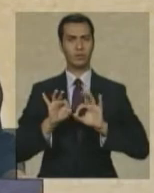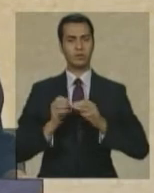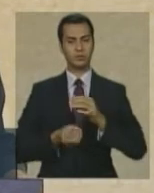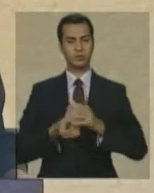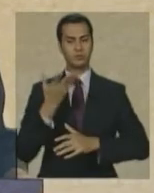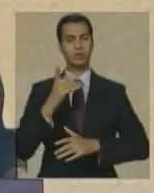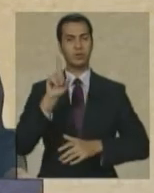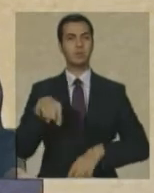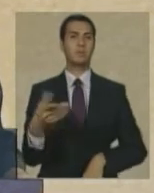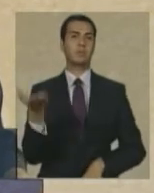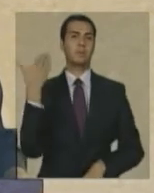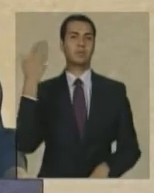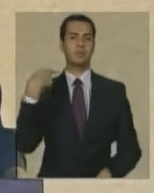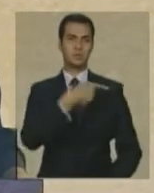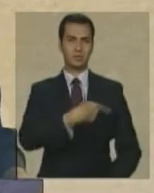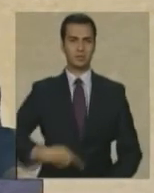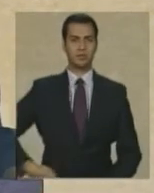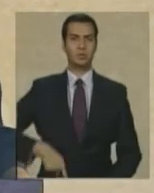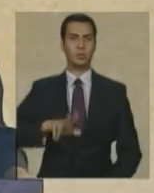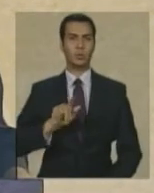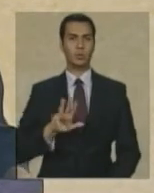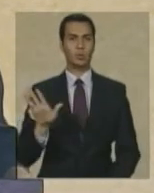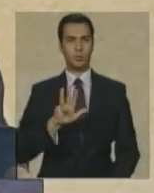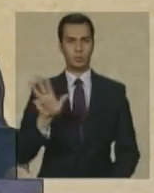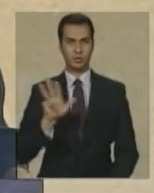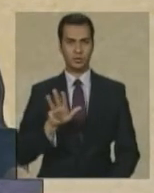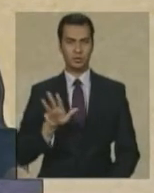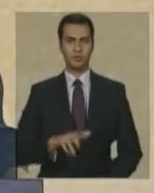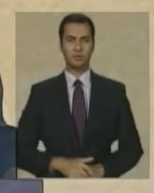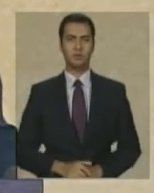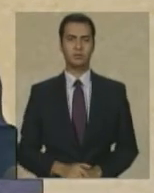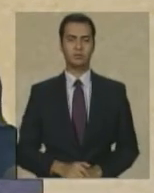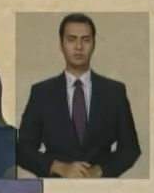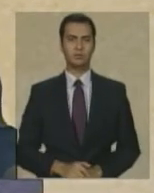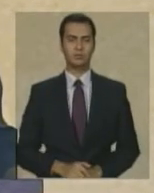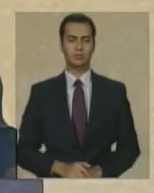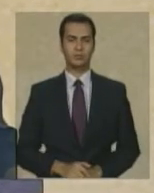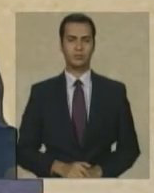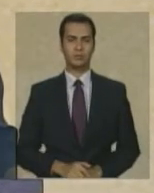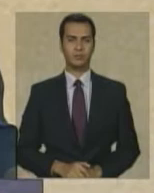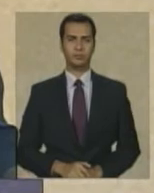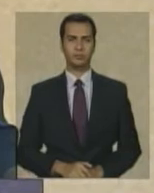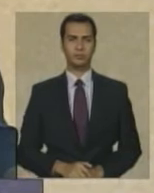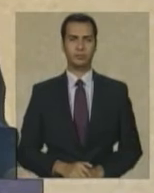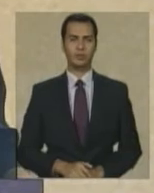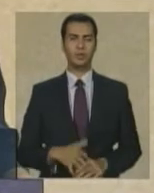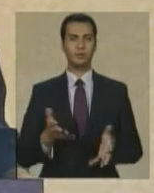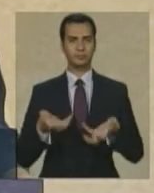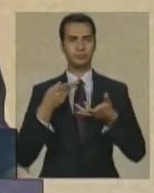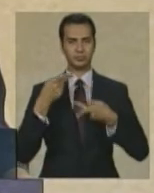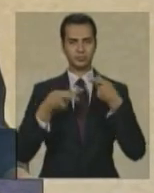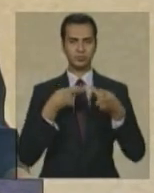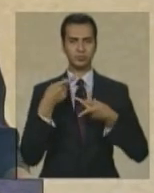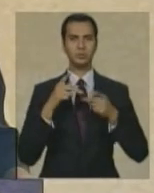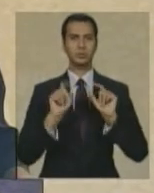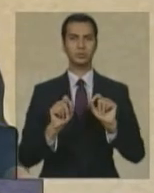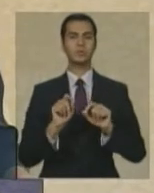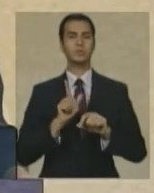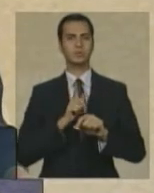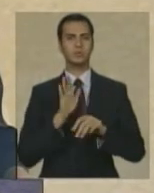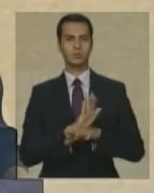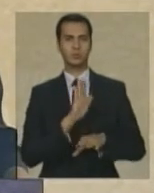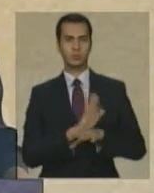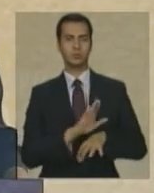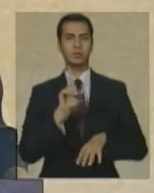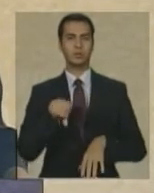do presidente Lula e aqui eu queria destacar a contribuição do